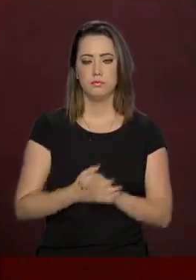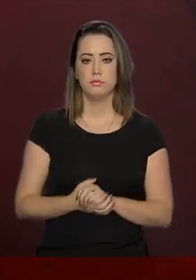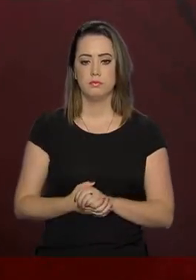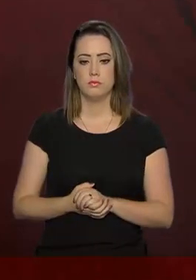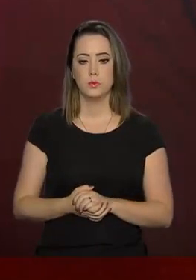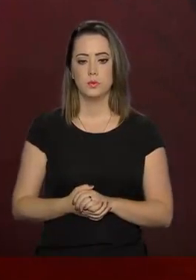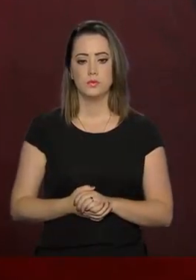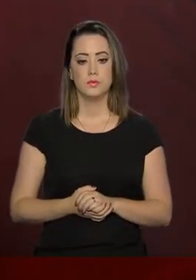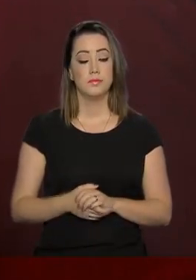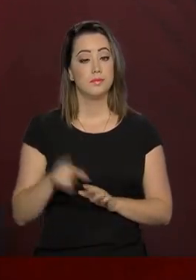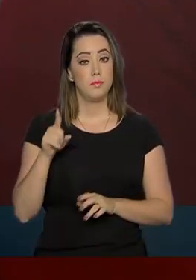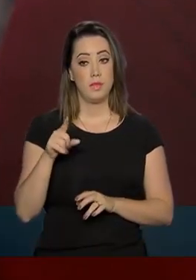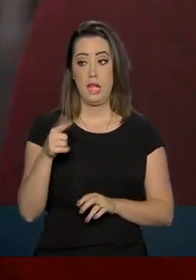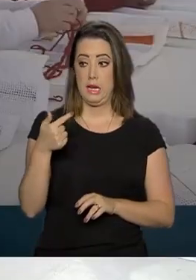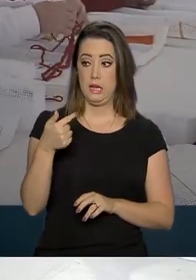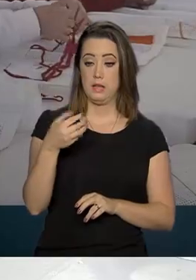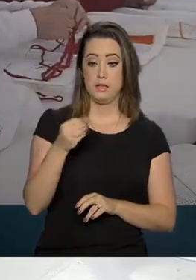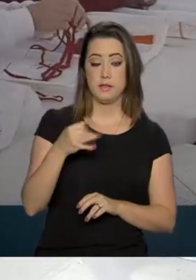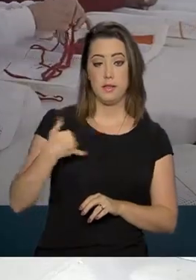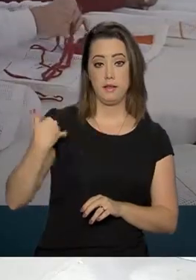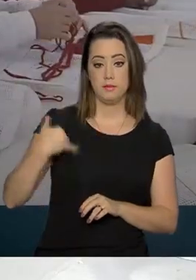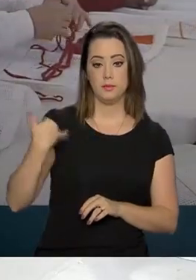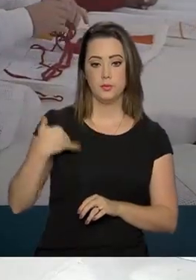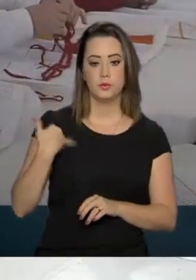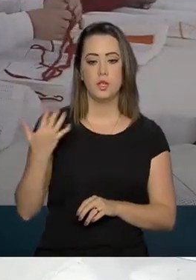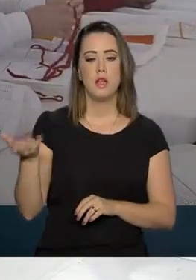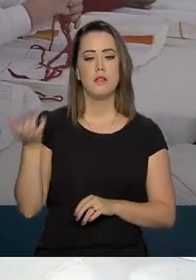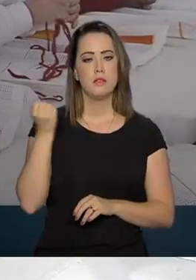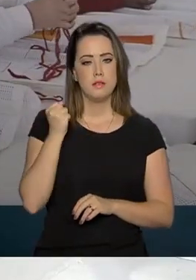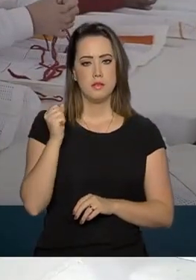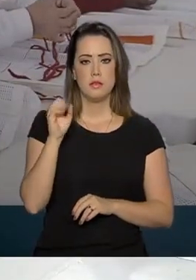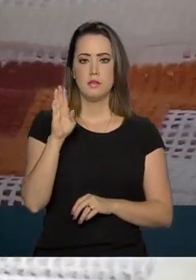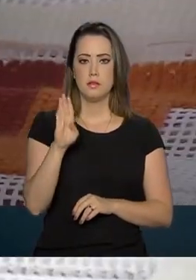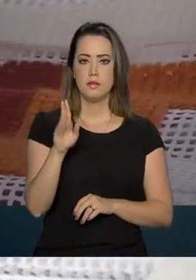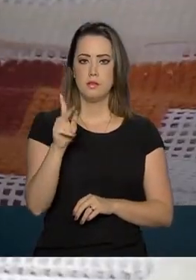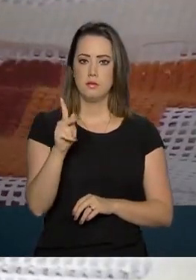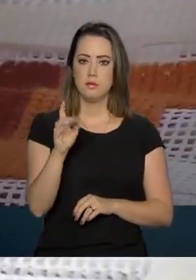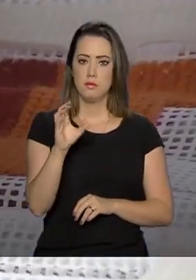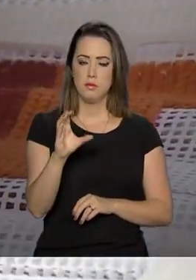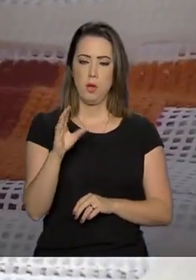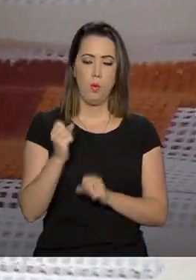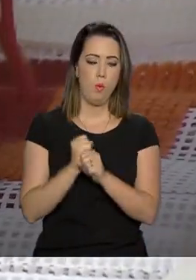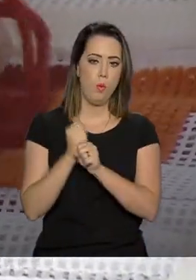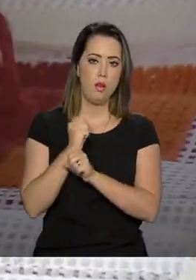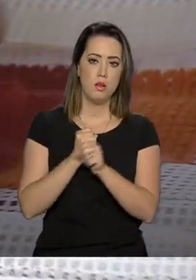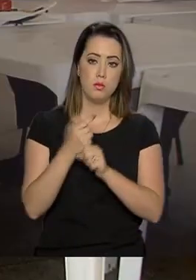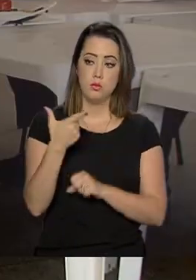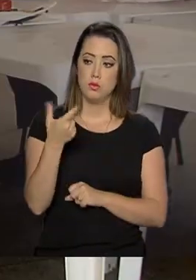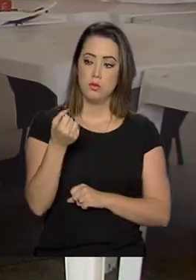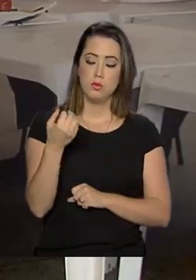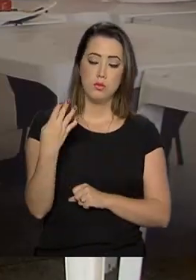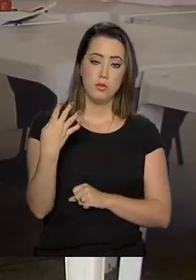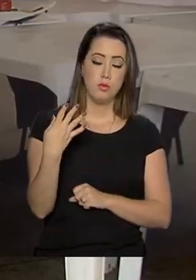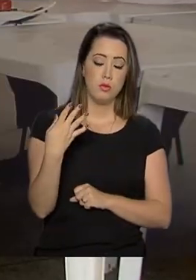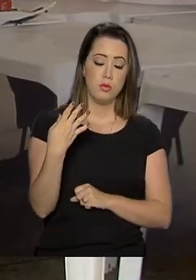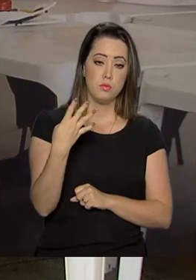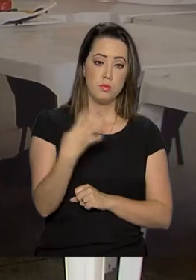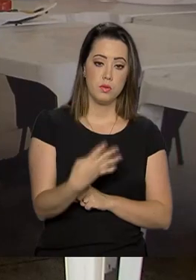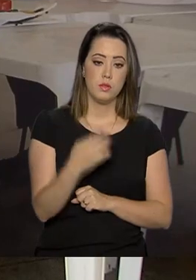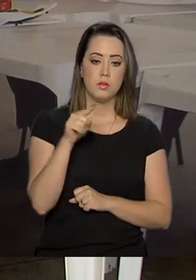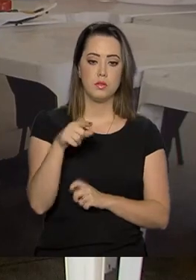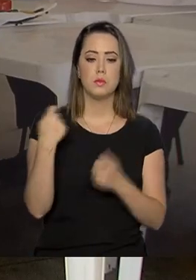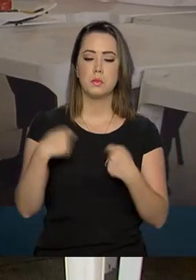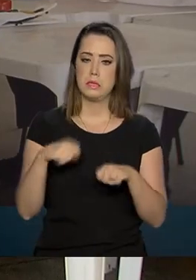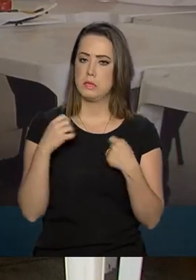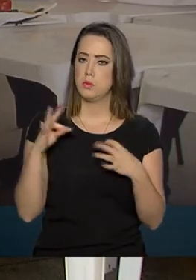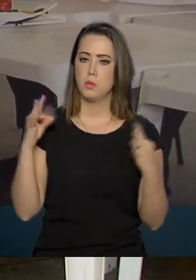Dona Iva, de 70 anos, recebe o benefício de prestação continuada desde 2014. Dependo dele para viver,